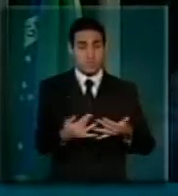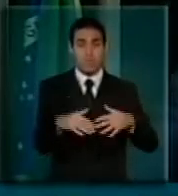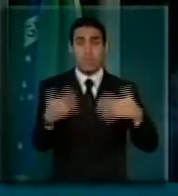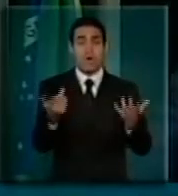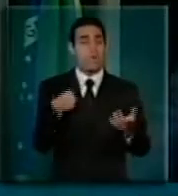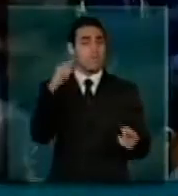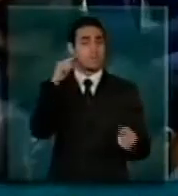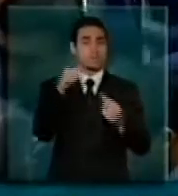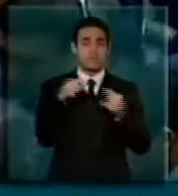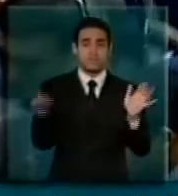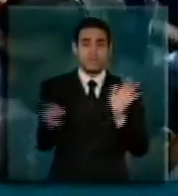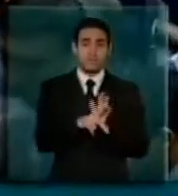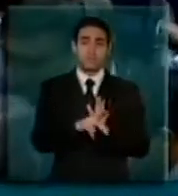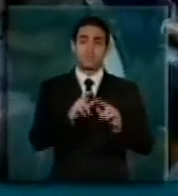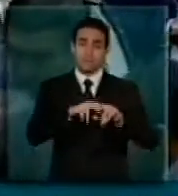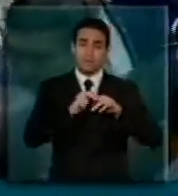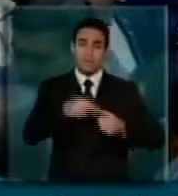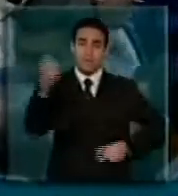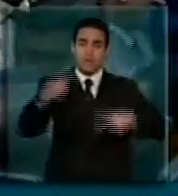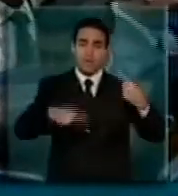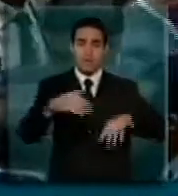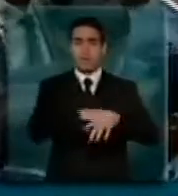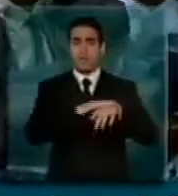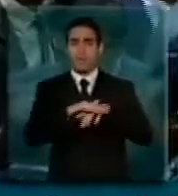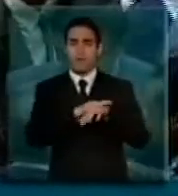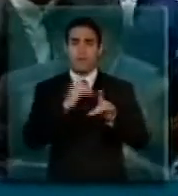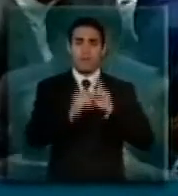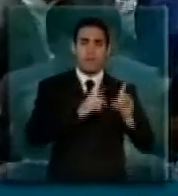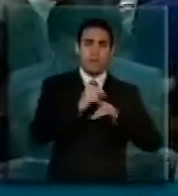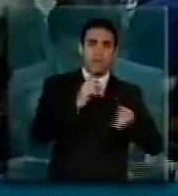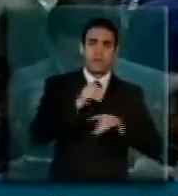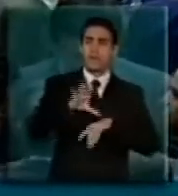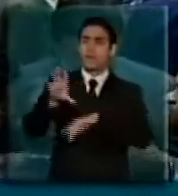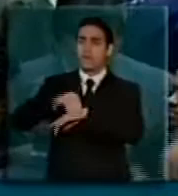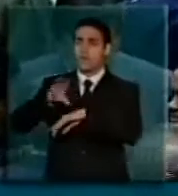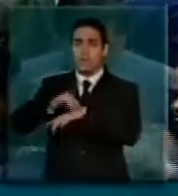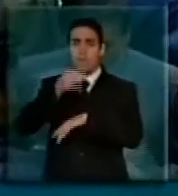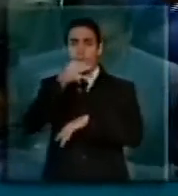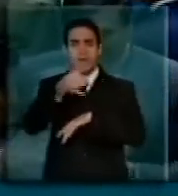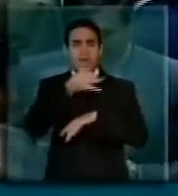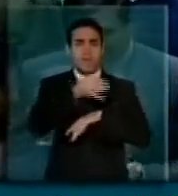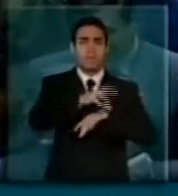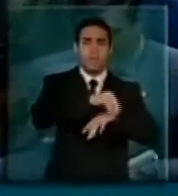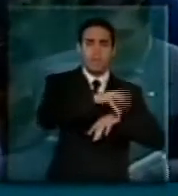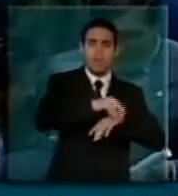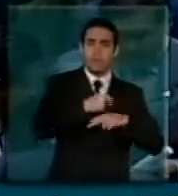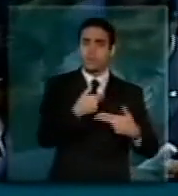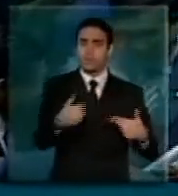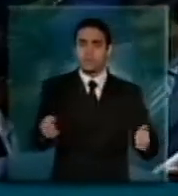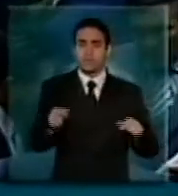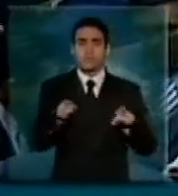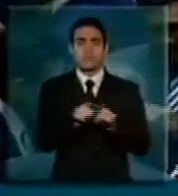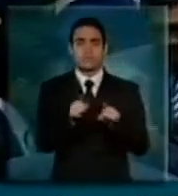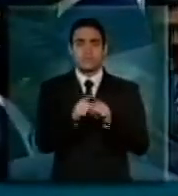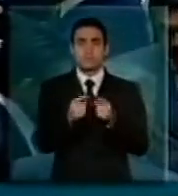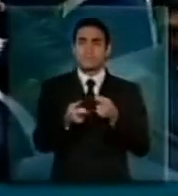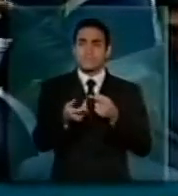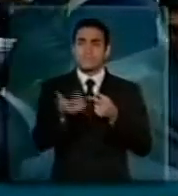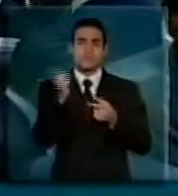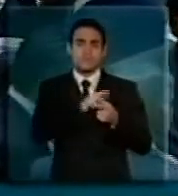objetivo. dialogamos, ouvimos sugestões, colocamos amarras,